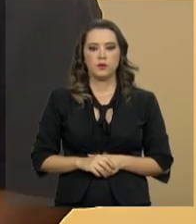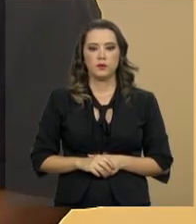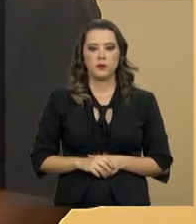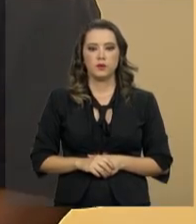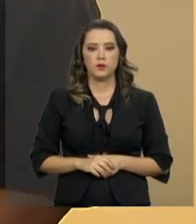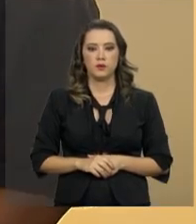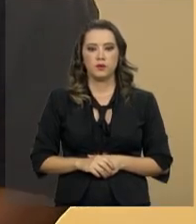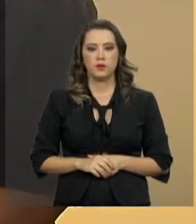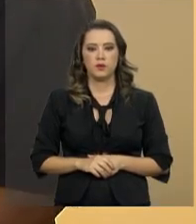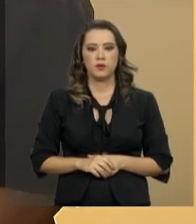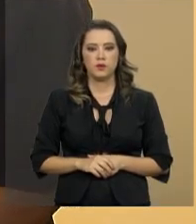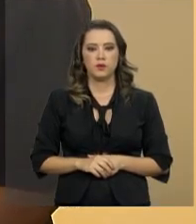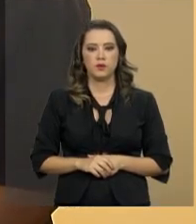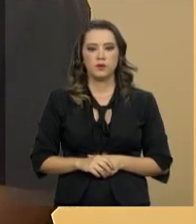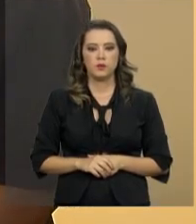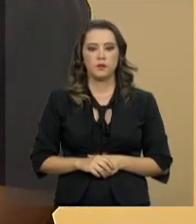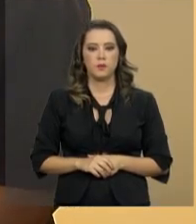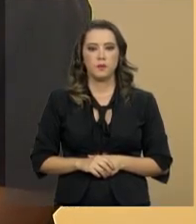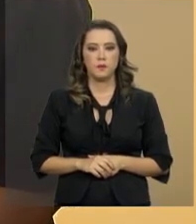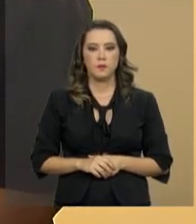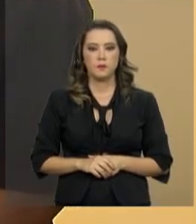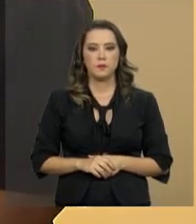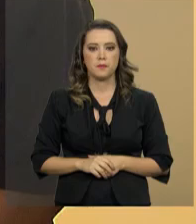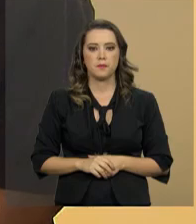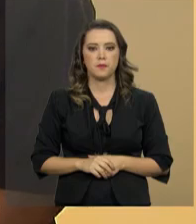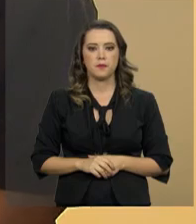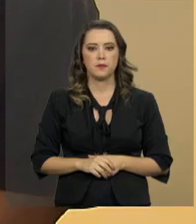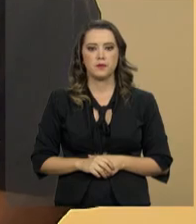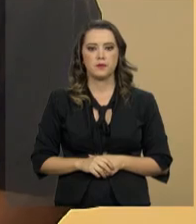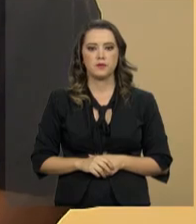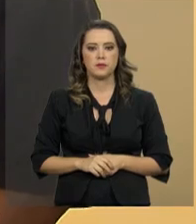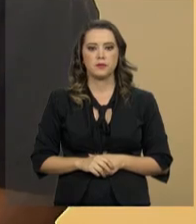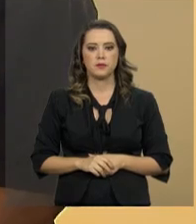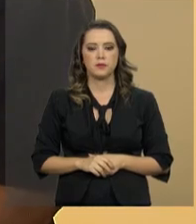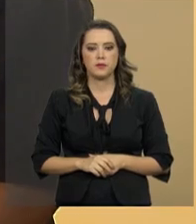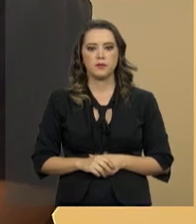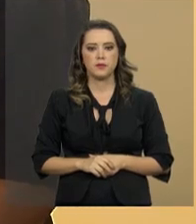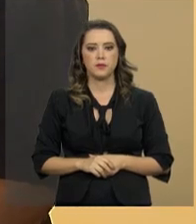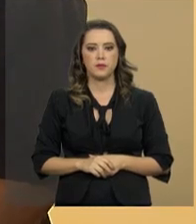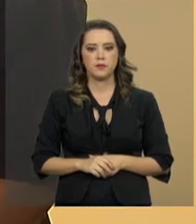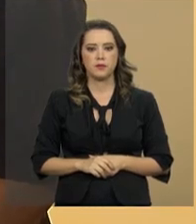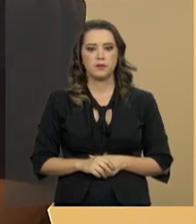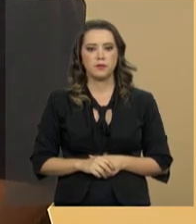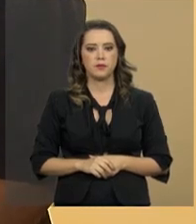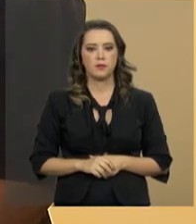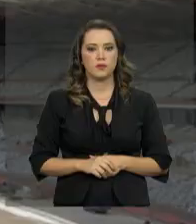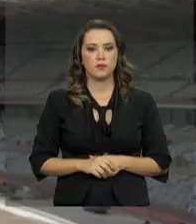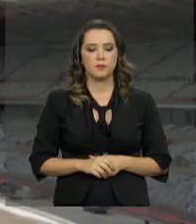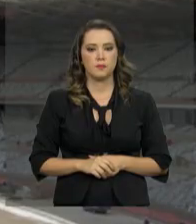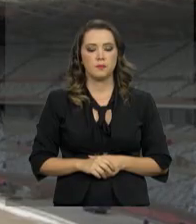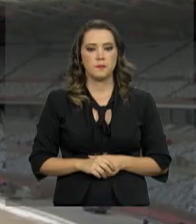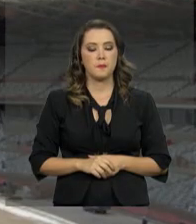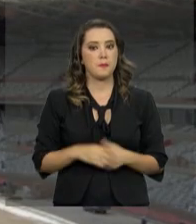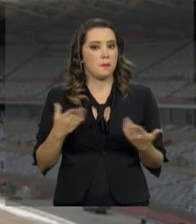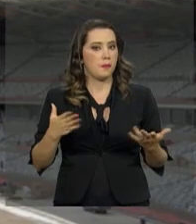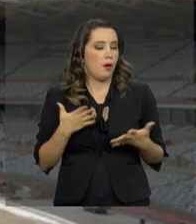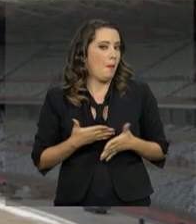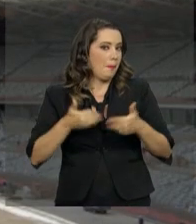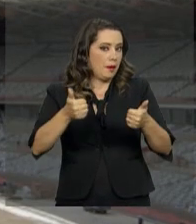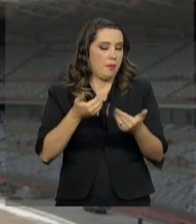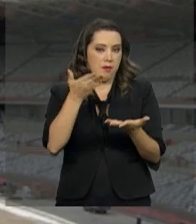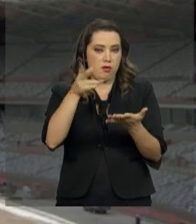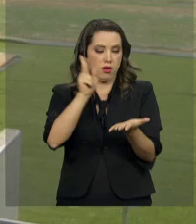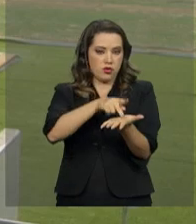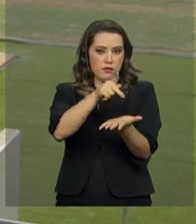não têm experiência de como lidar com outra pessoa deficiente. Para melhorar essa